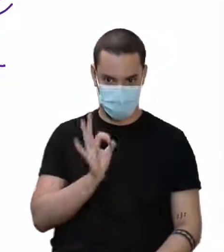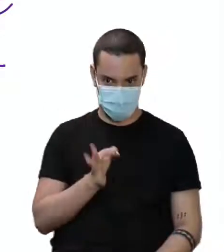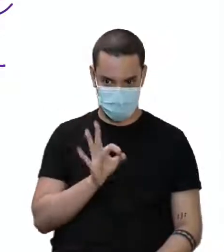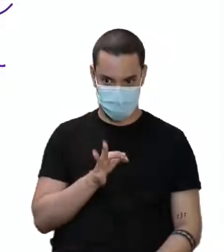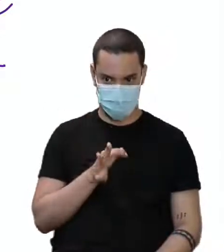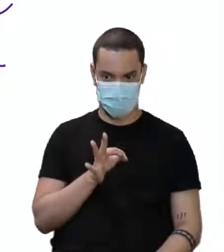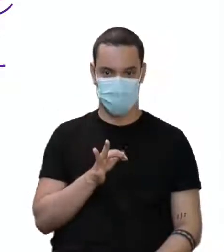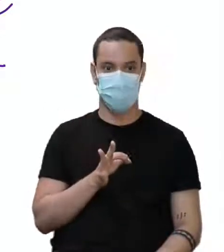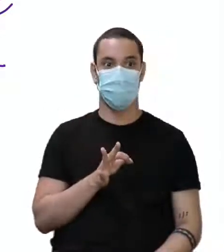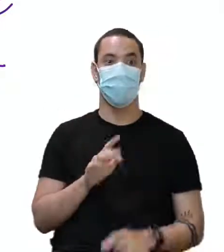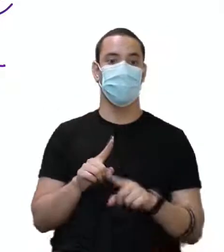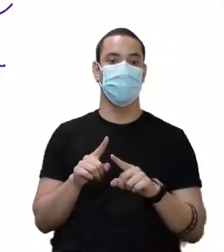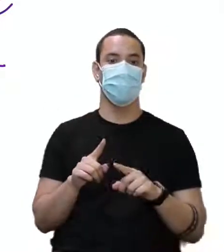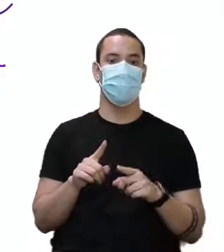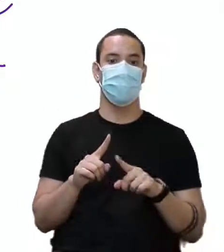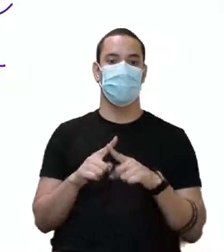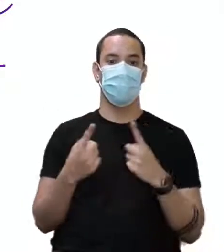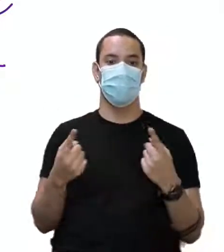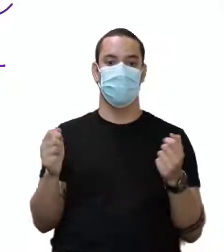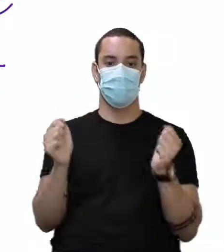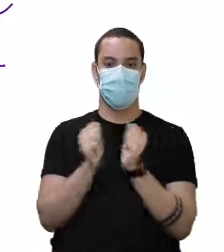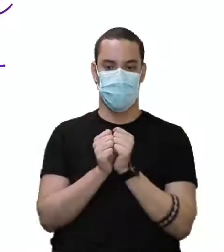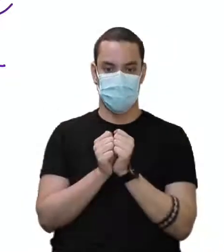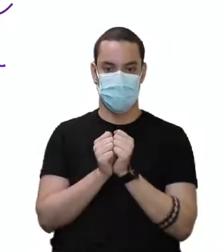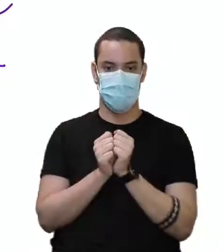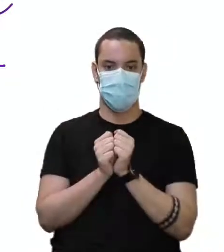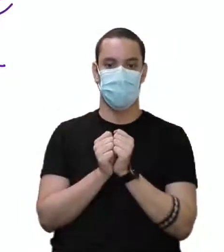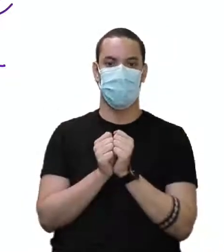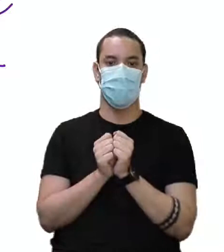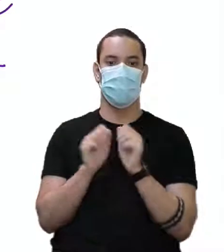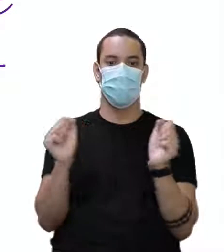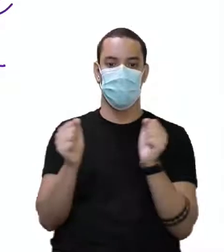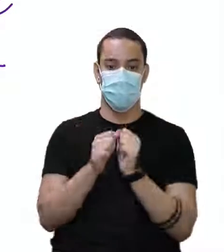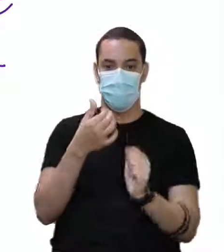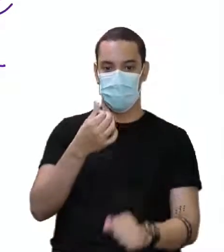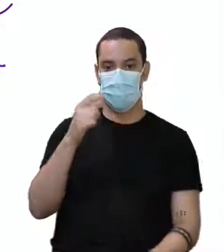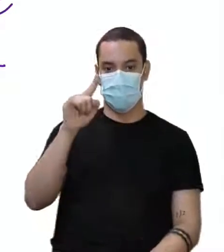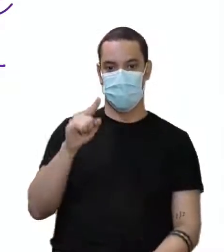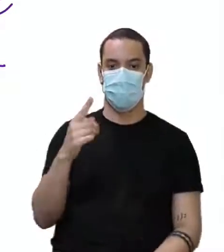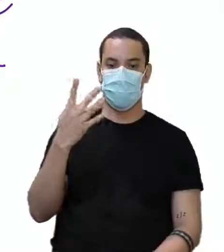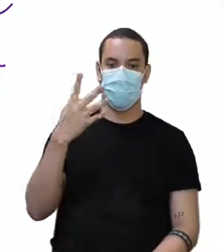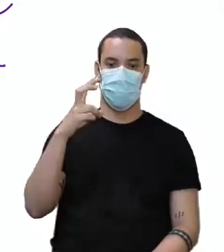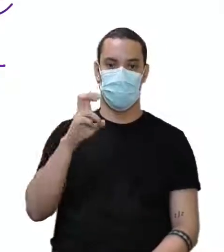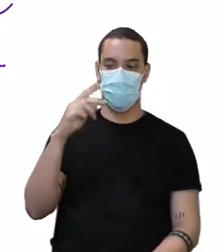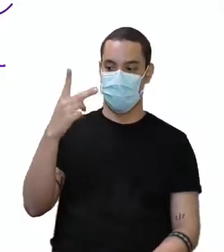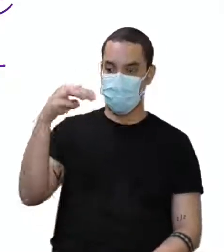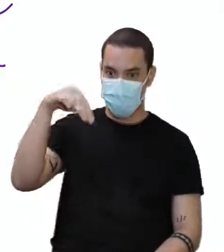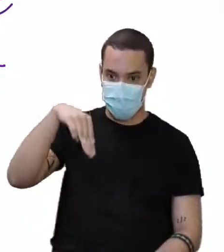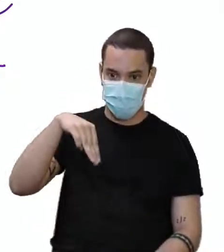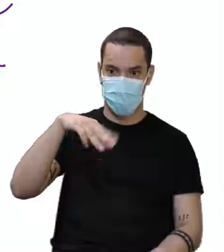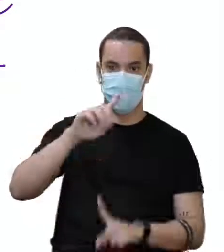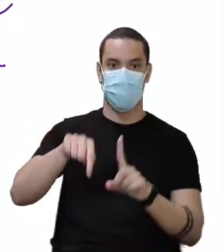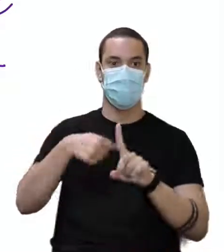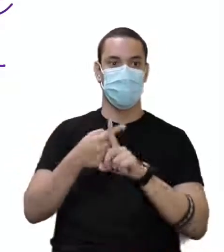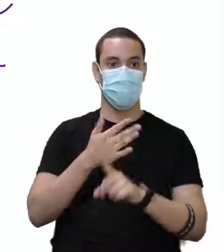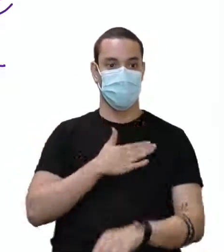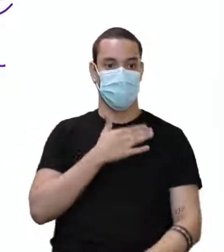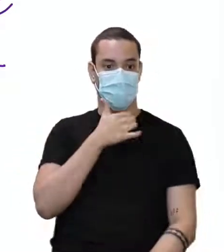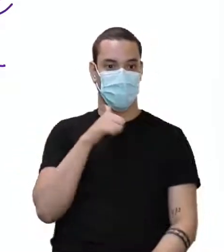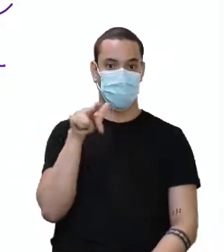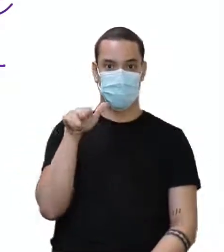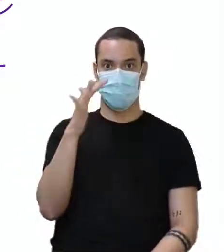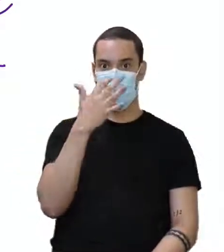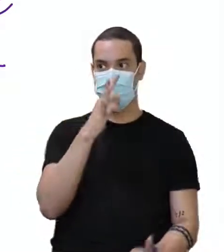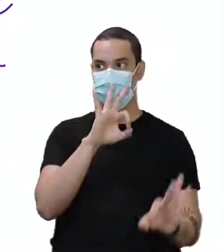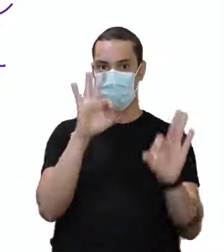Tudo bem? My sister were watching TV at 6.45pm. My sisters. Minhas irmãs estavam